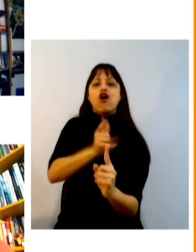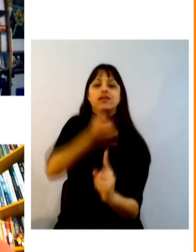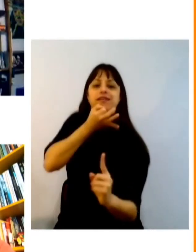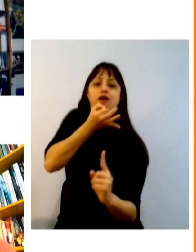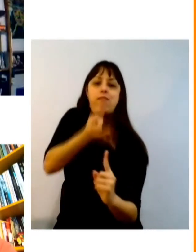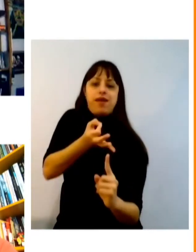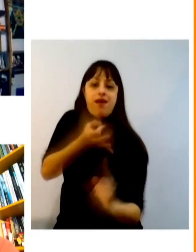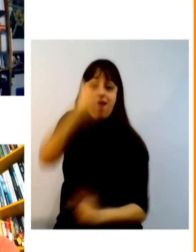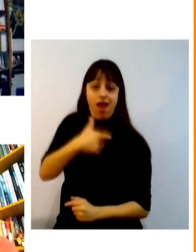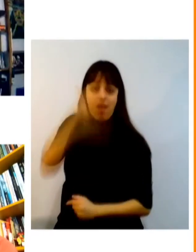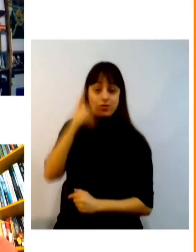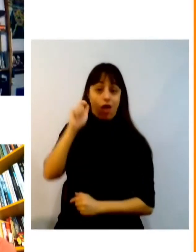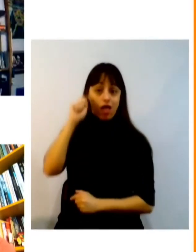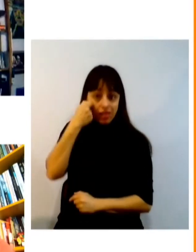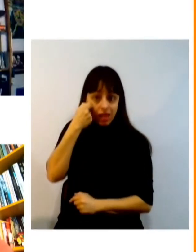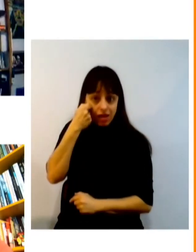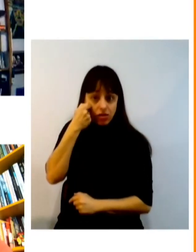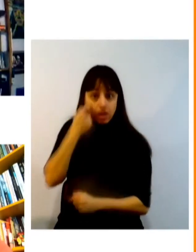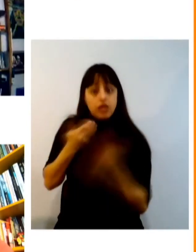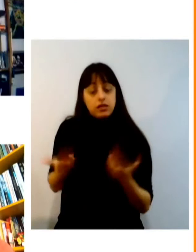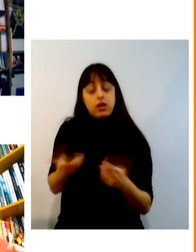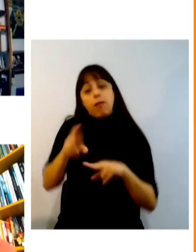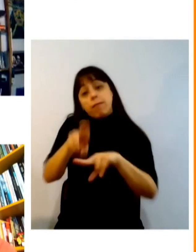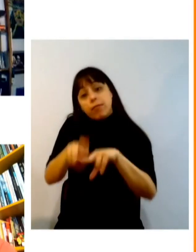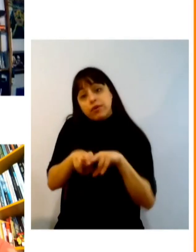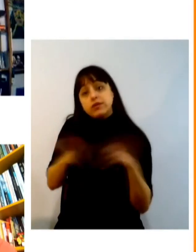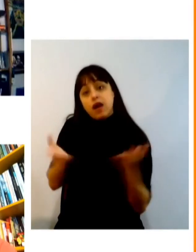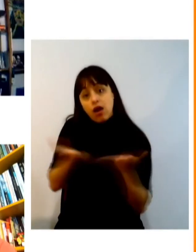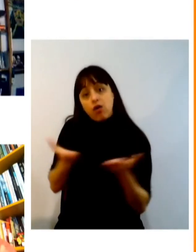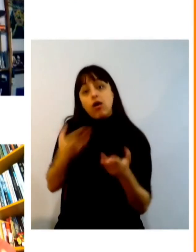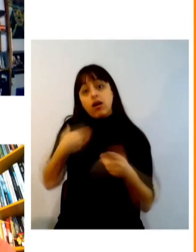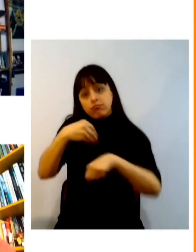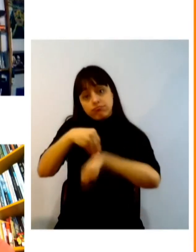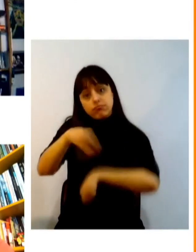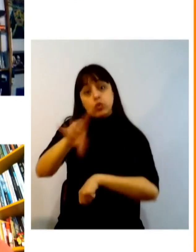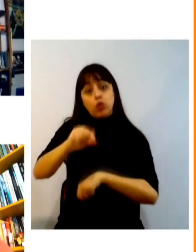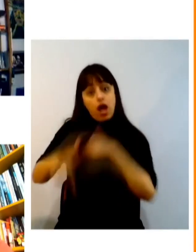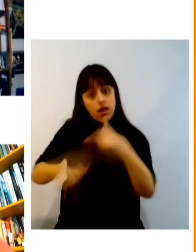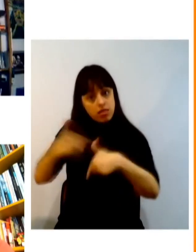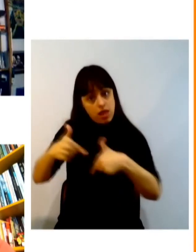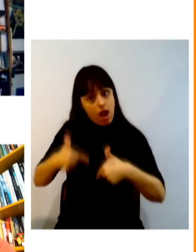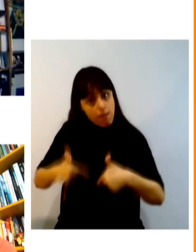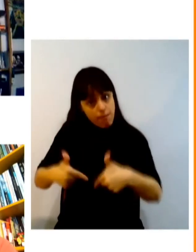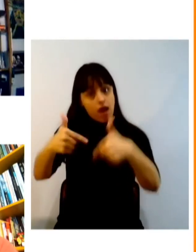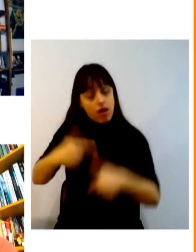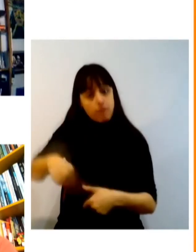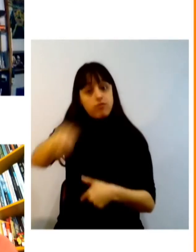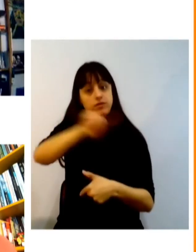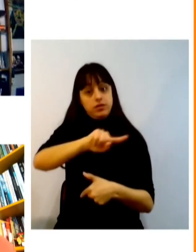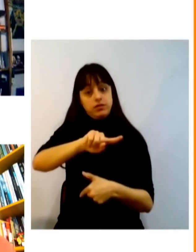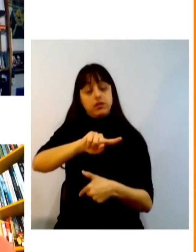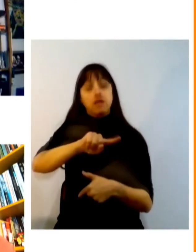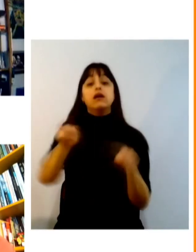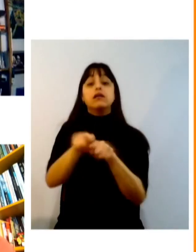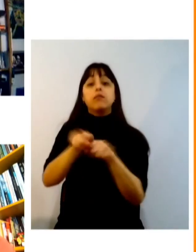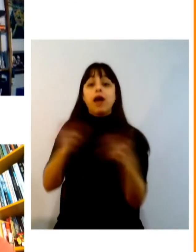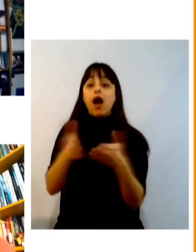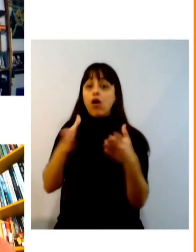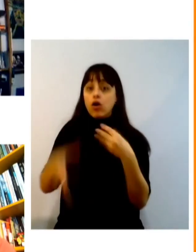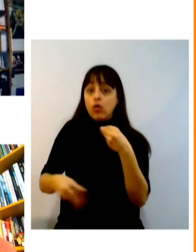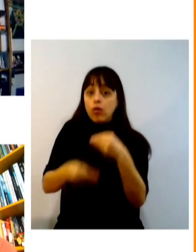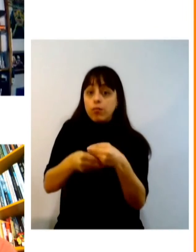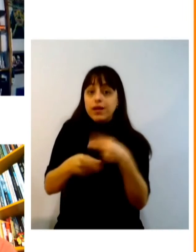tarefa que neste momento a gente verifica e me gostaria de compartilhar e aí vai a minha resposta à segunda pergunta